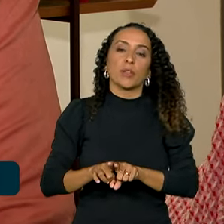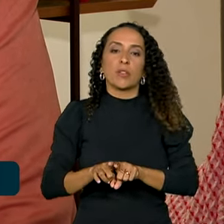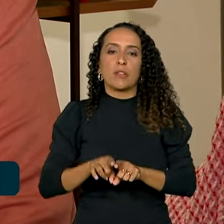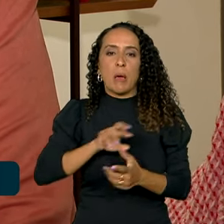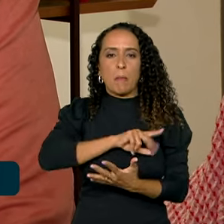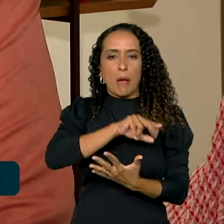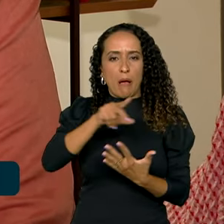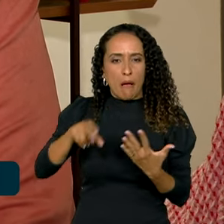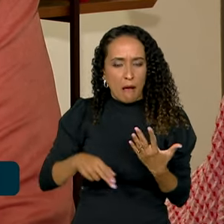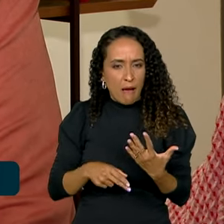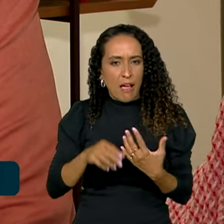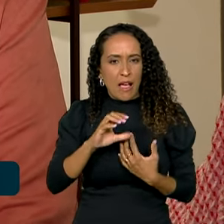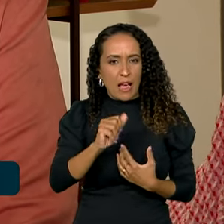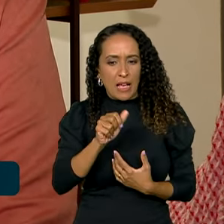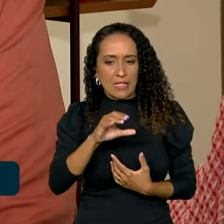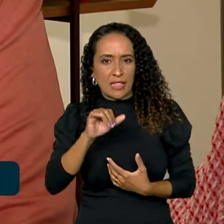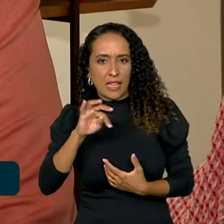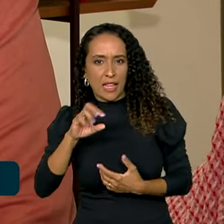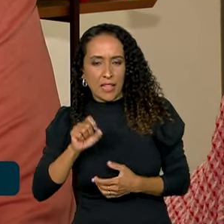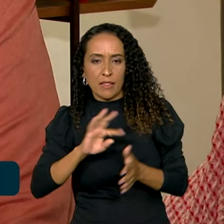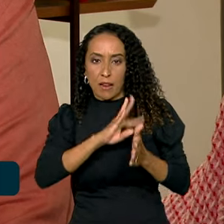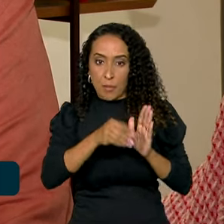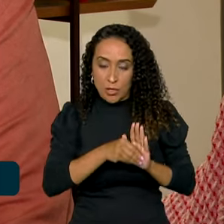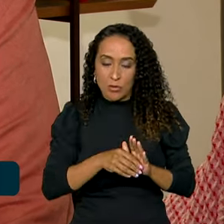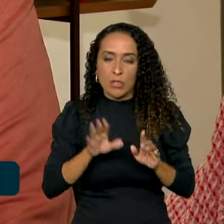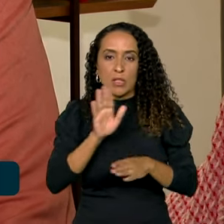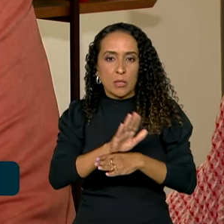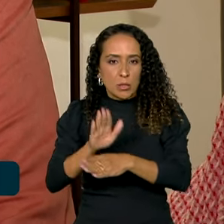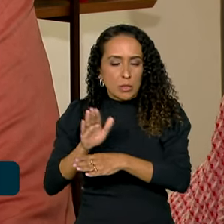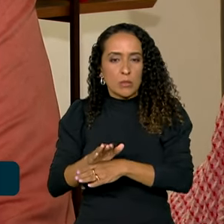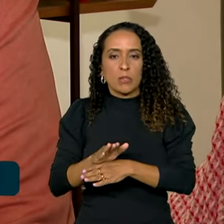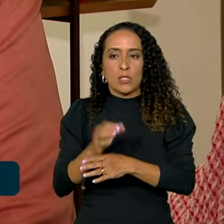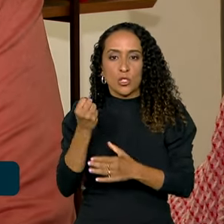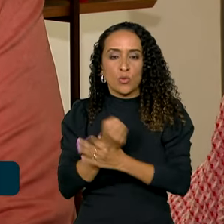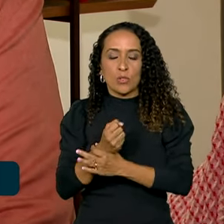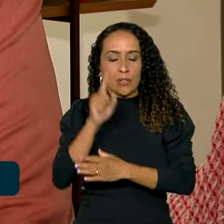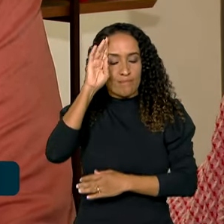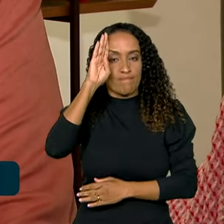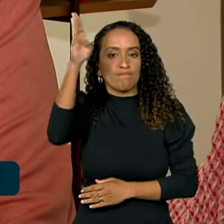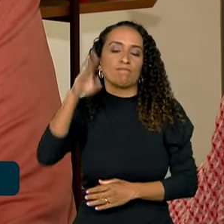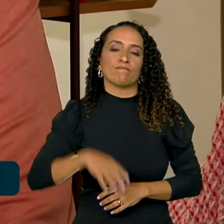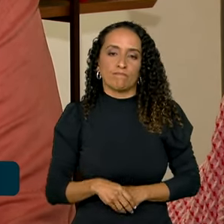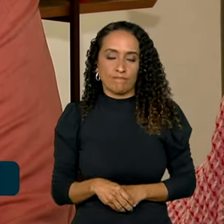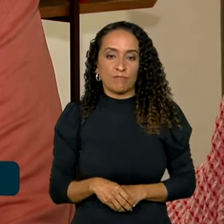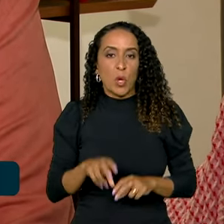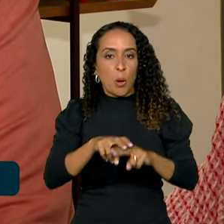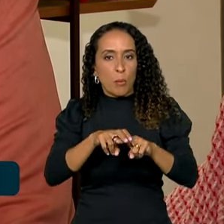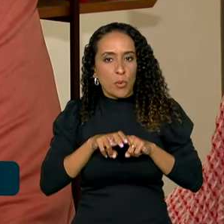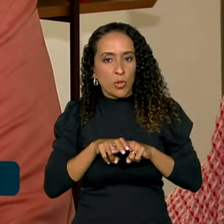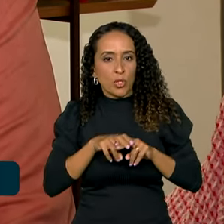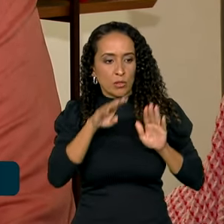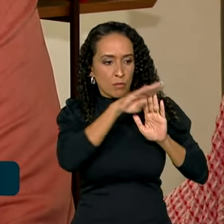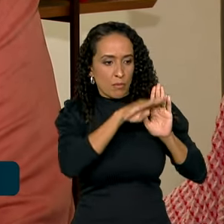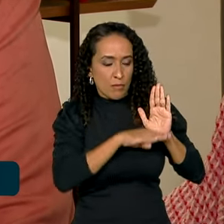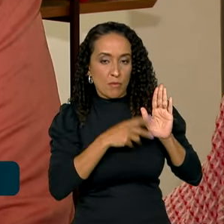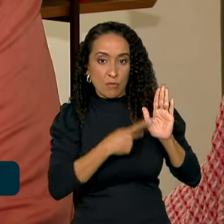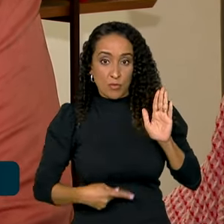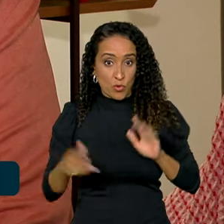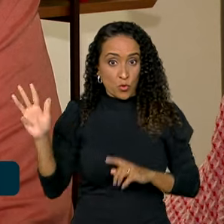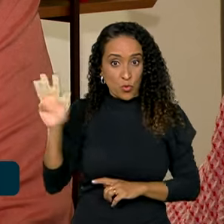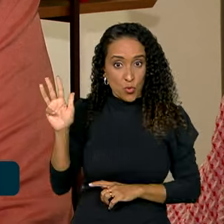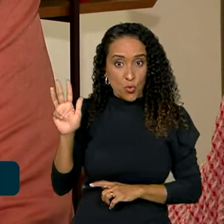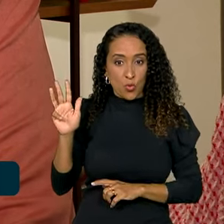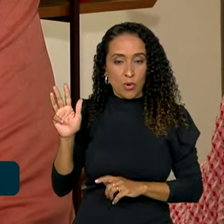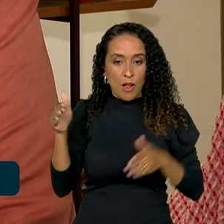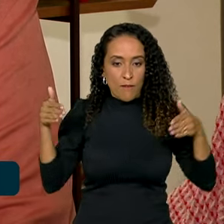caceterita também na Amazônia. A cooperação em segurança na Amazônia é fundamental. Por isso essa agenda do presidente Lula de